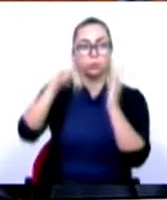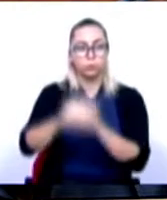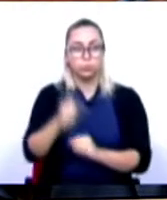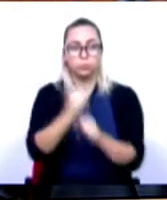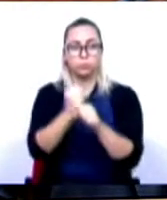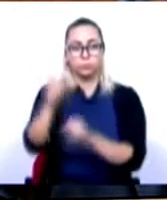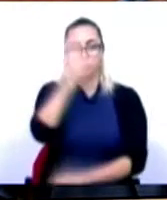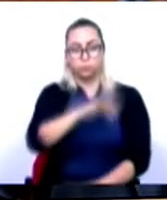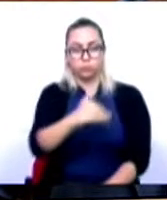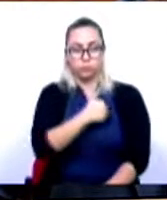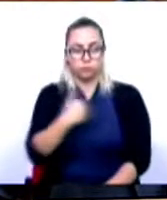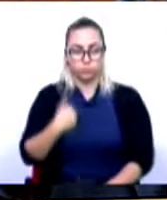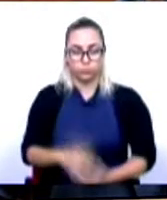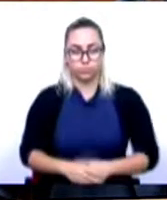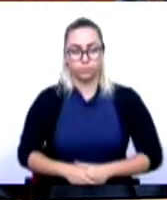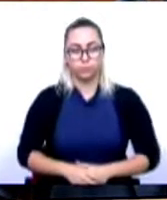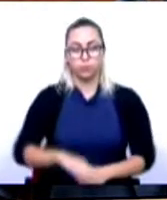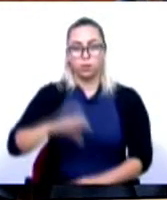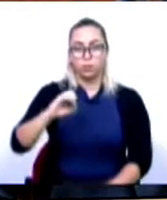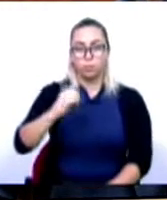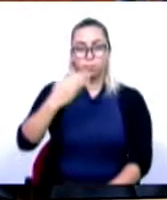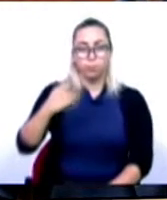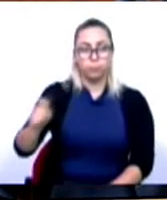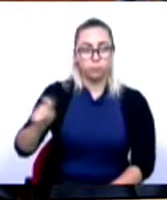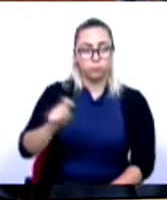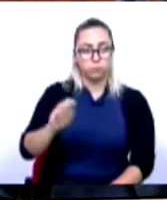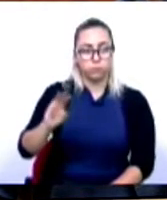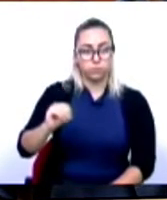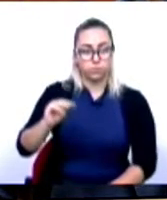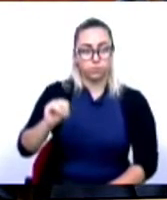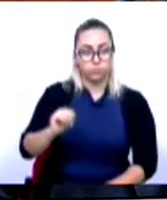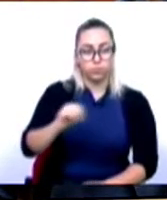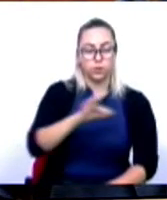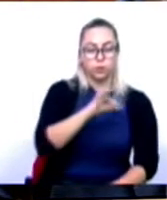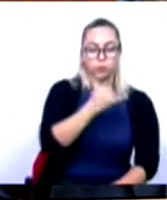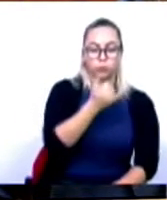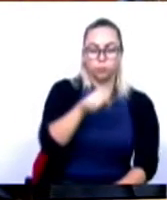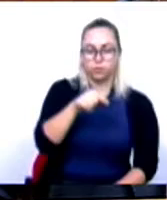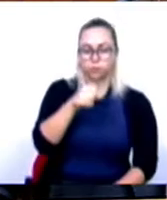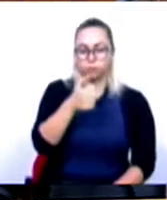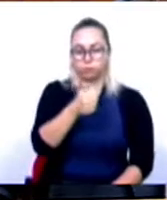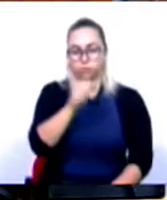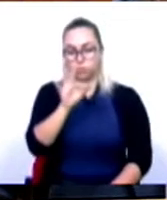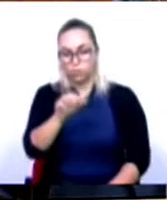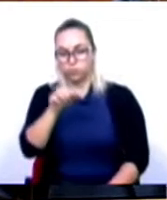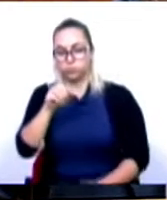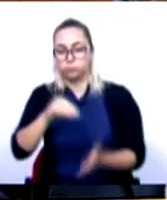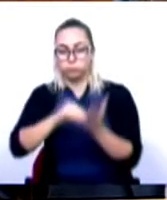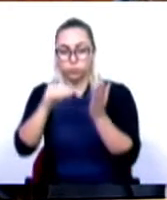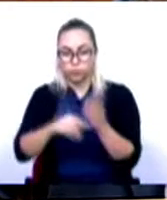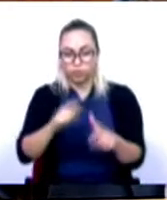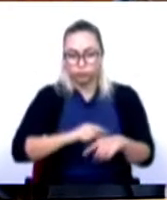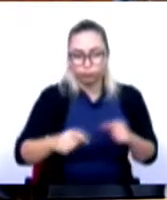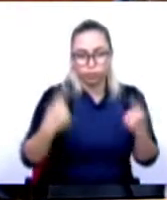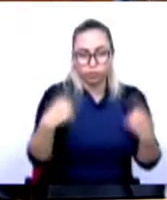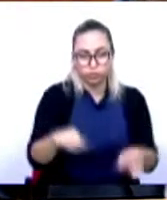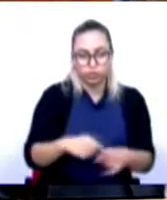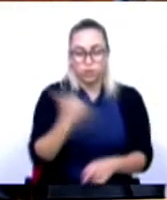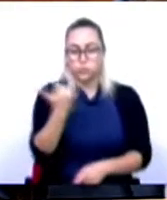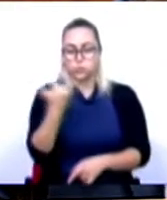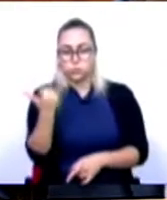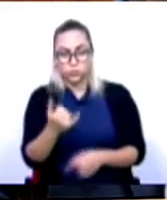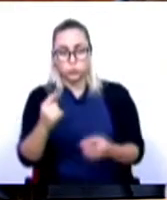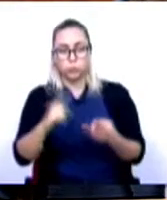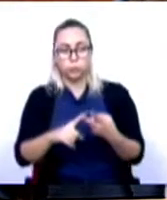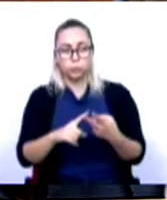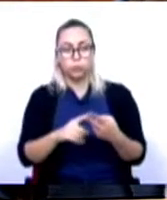Nacional de Saúde. No primeiro semestre, 2.464 contratos a termo. No segundo semestre de 2021, prosseguimos e